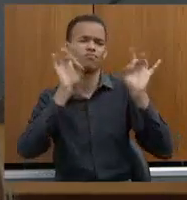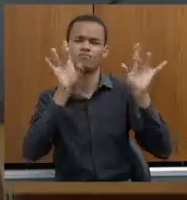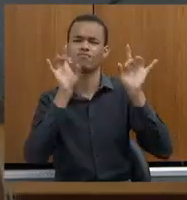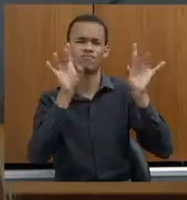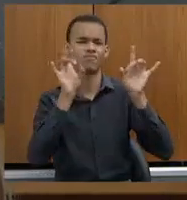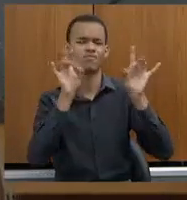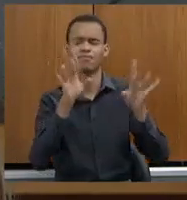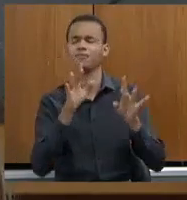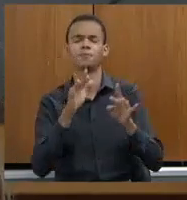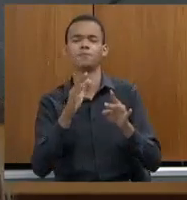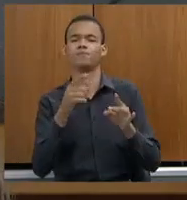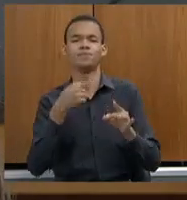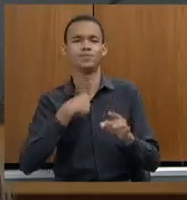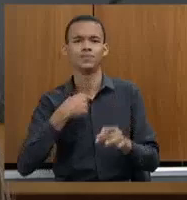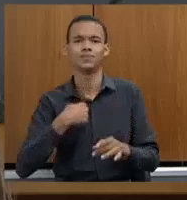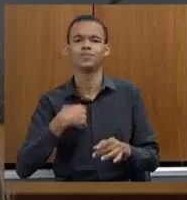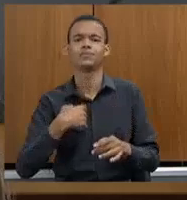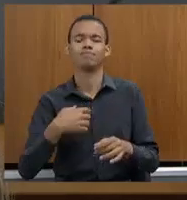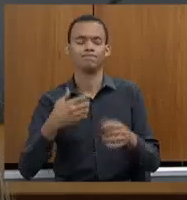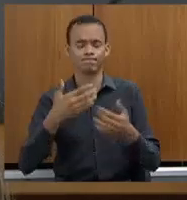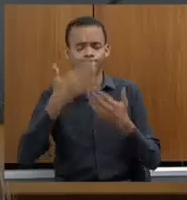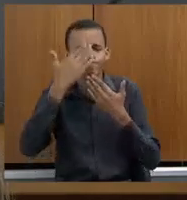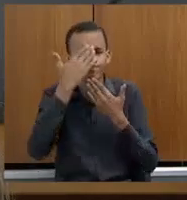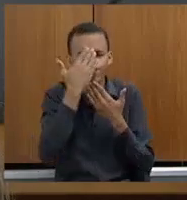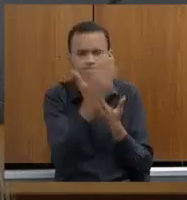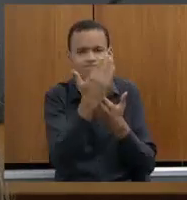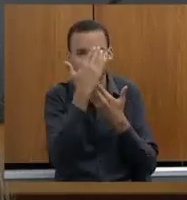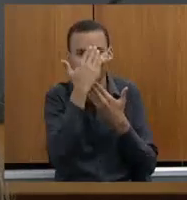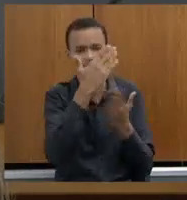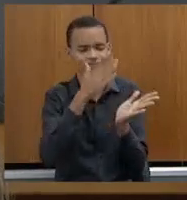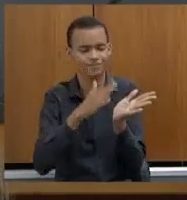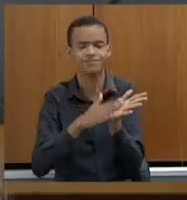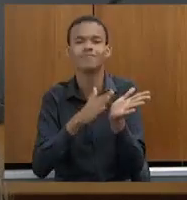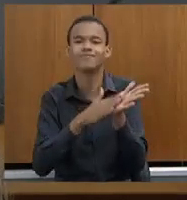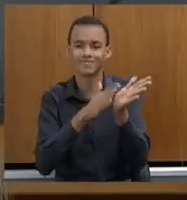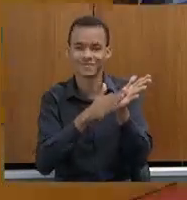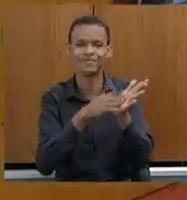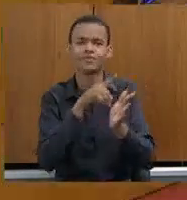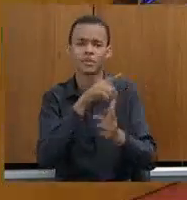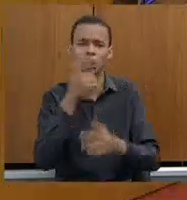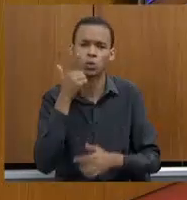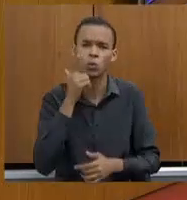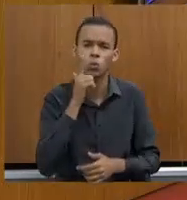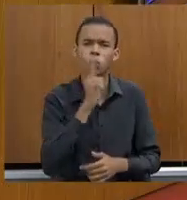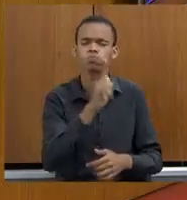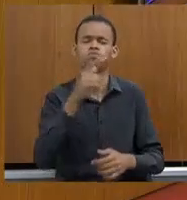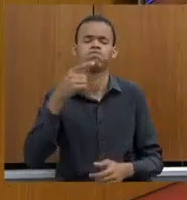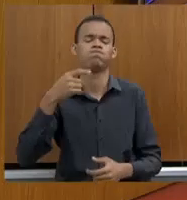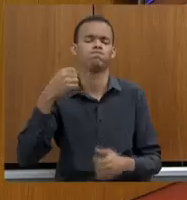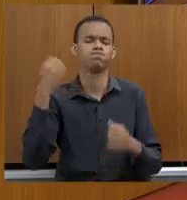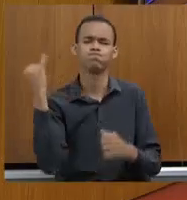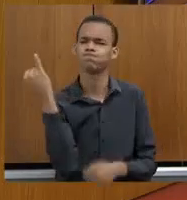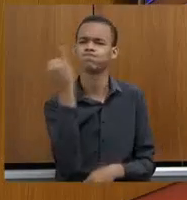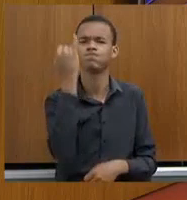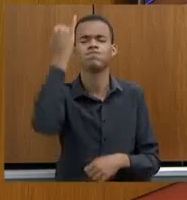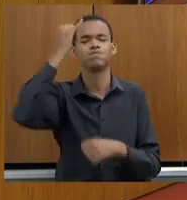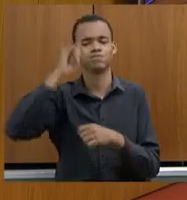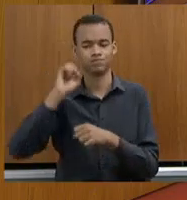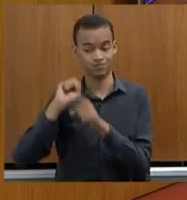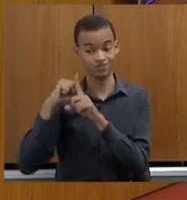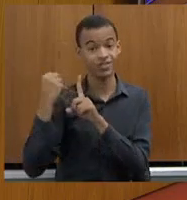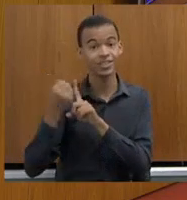Joaquim, eu quero mais uma vez parabenizá-lo por essa ação, a ação de suma importância para o cidadão